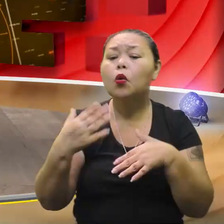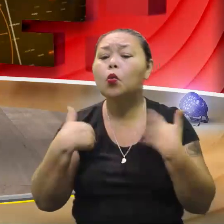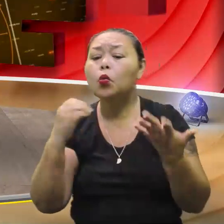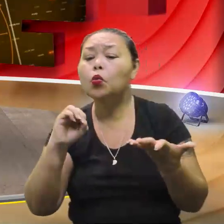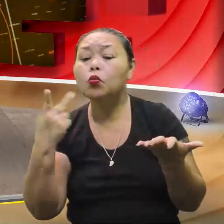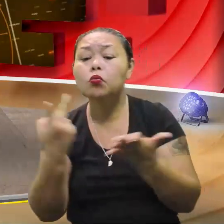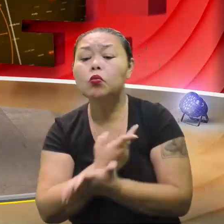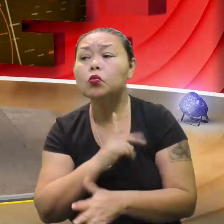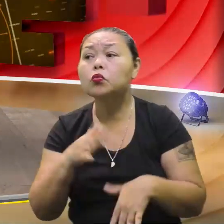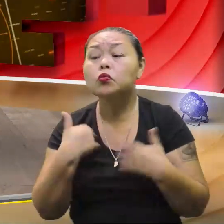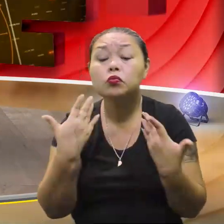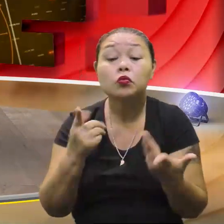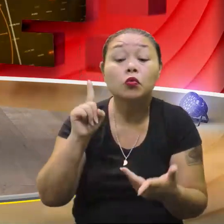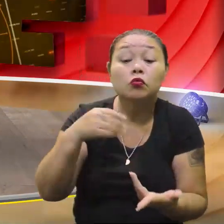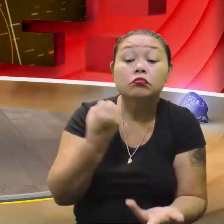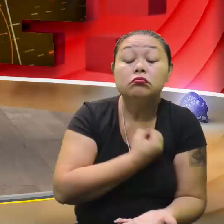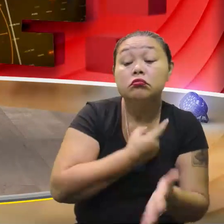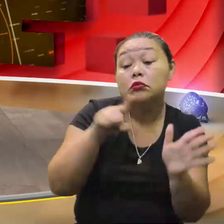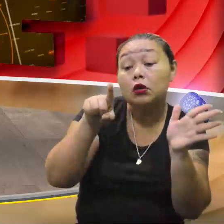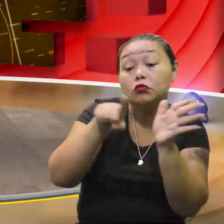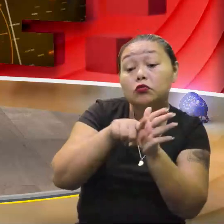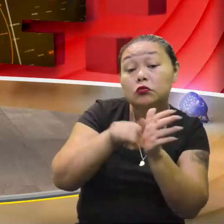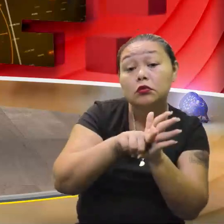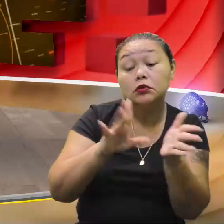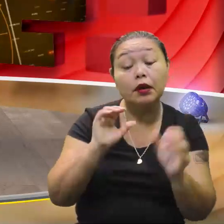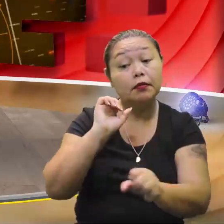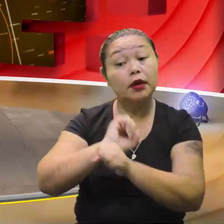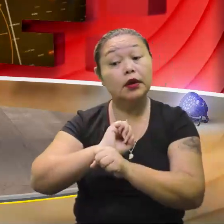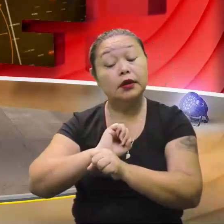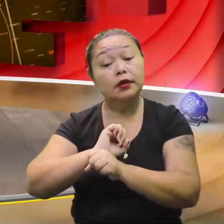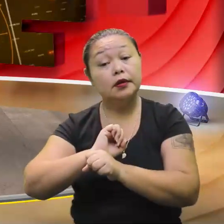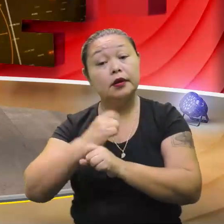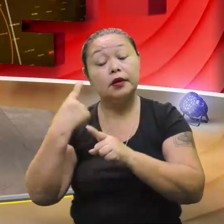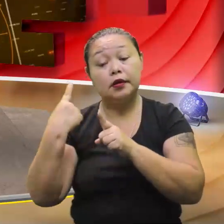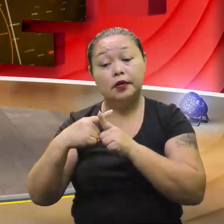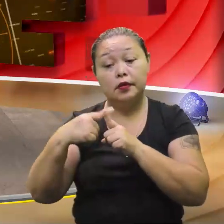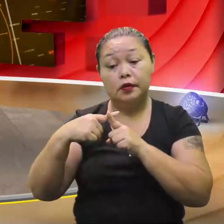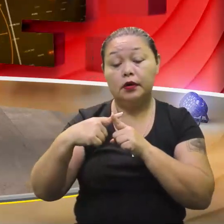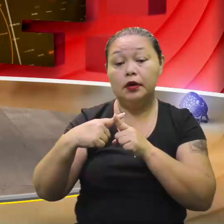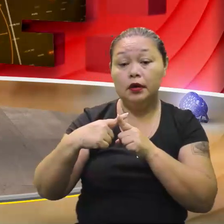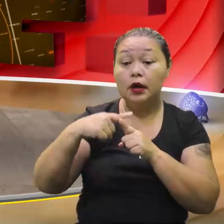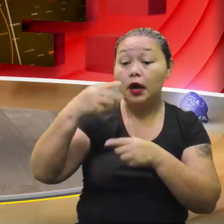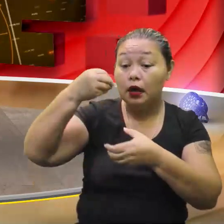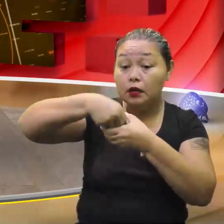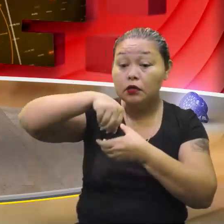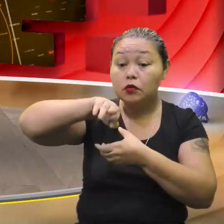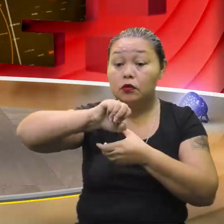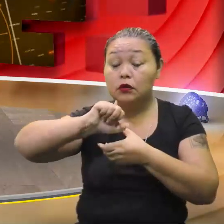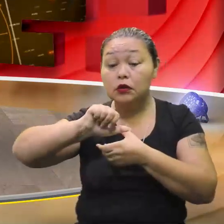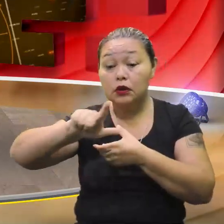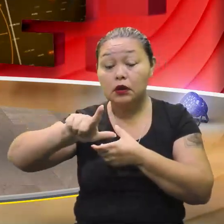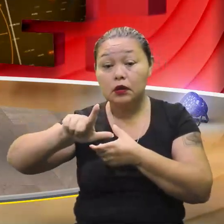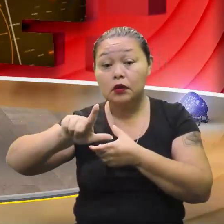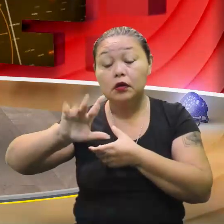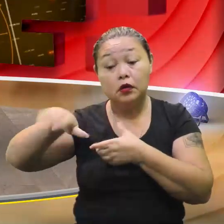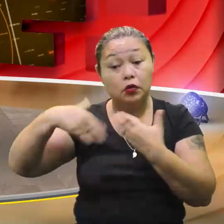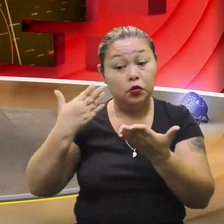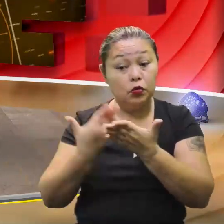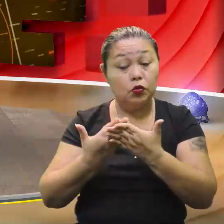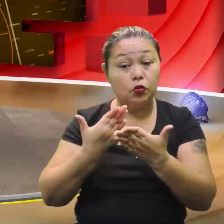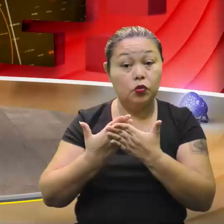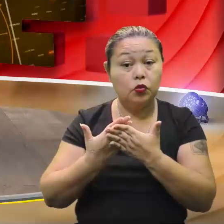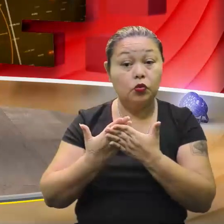zero, o acontece? Quando dá um número negativo, opa, já para. Porque nos números reais, no que nós estamos